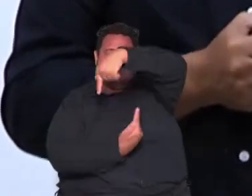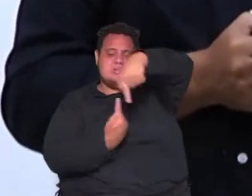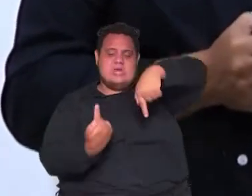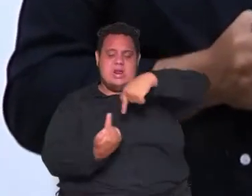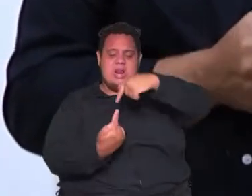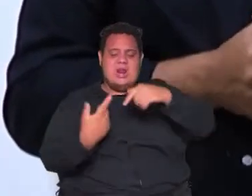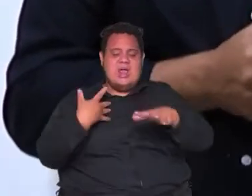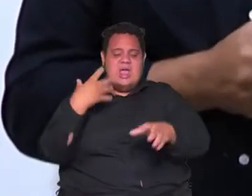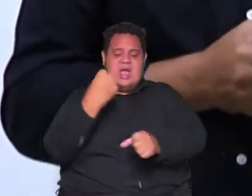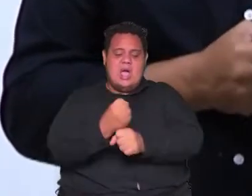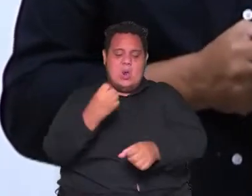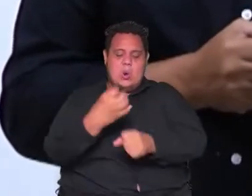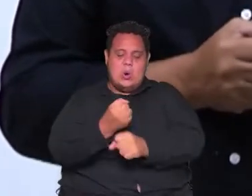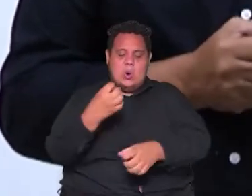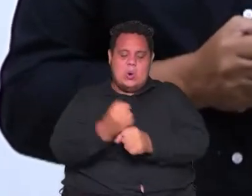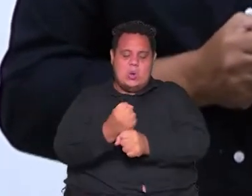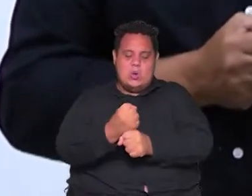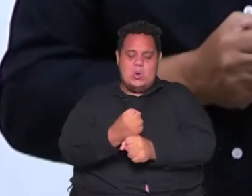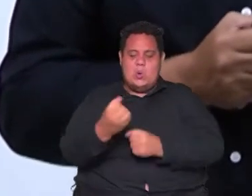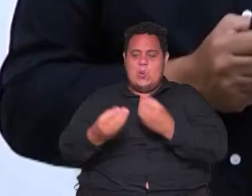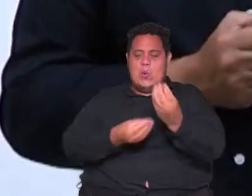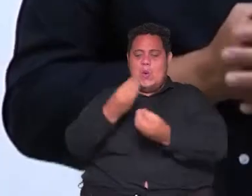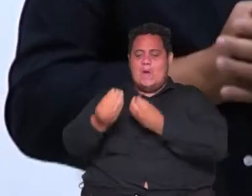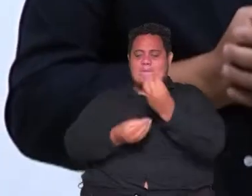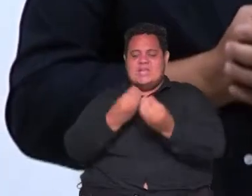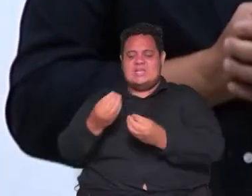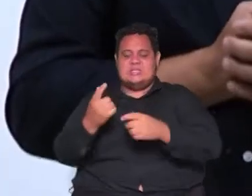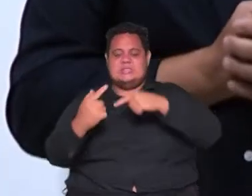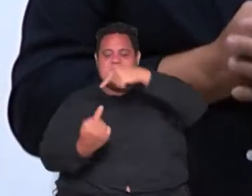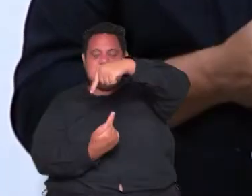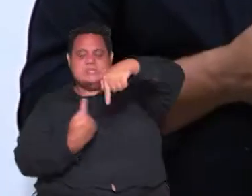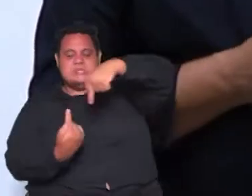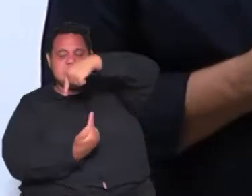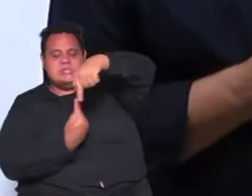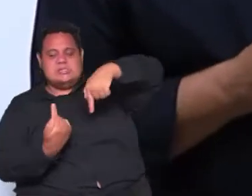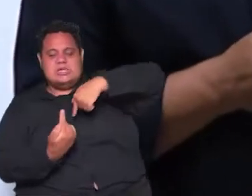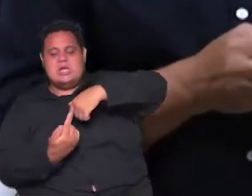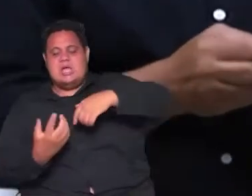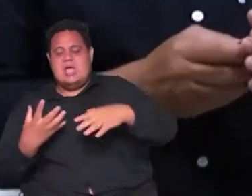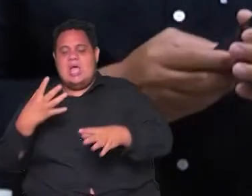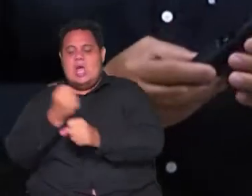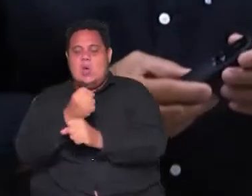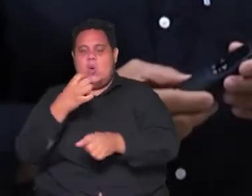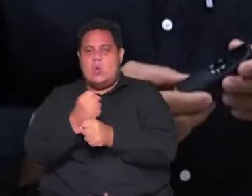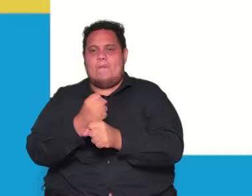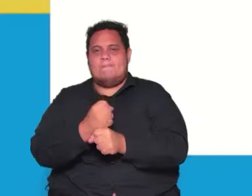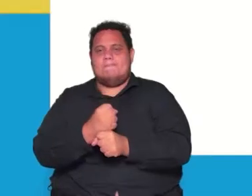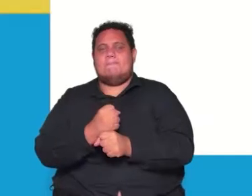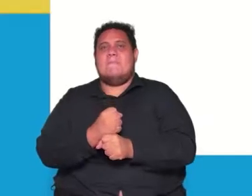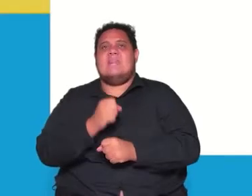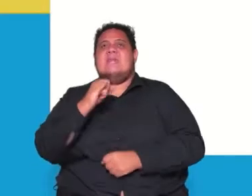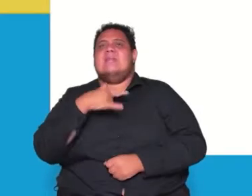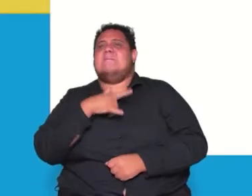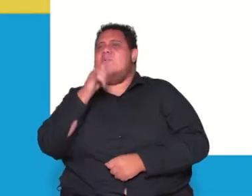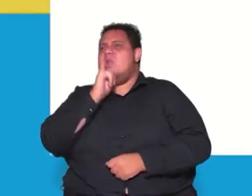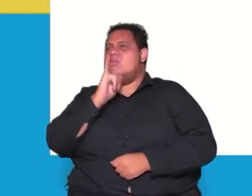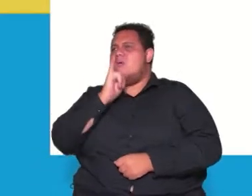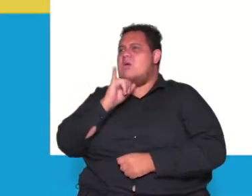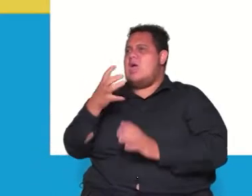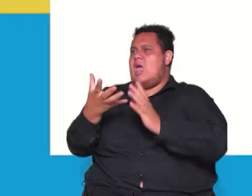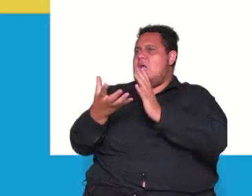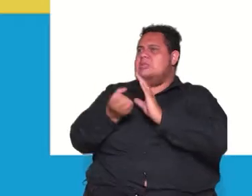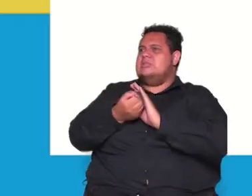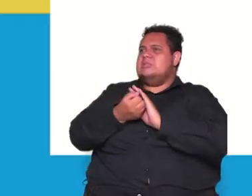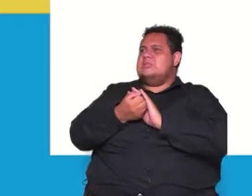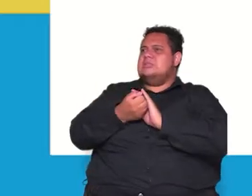calcula o gênero da gravidade então se se eu pegasse aqui de repente